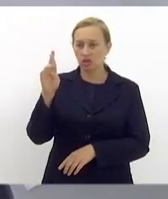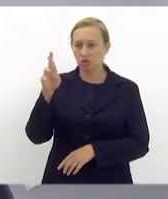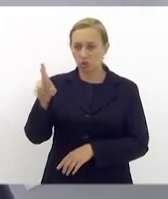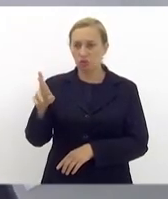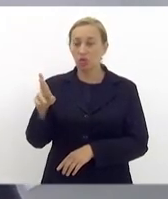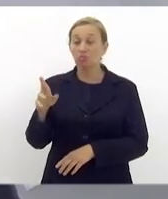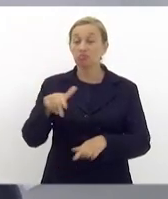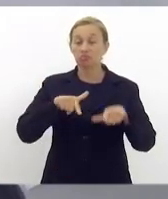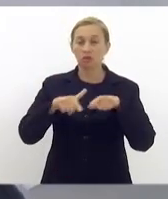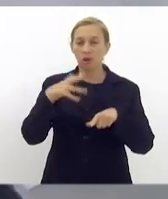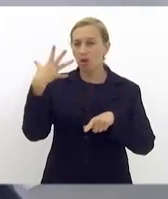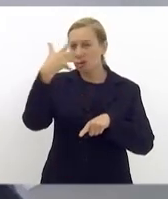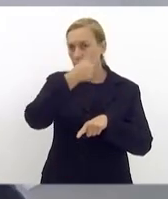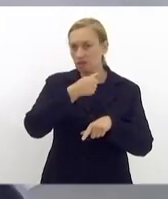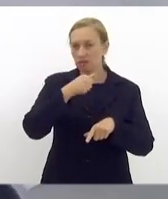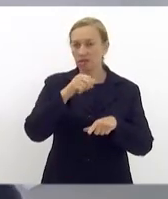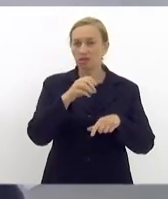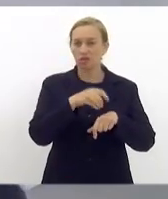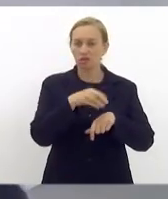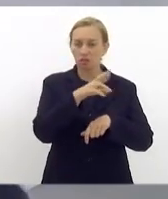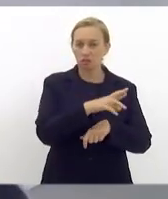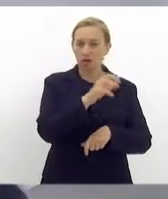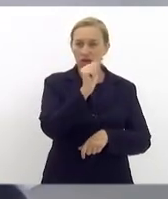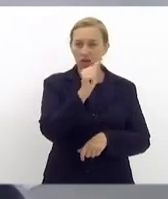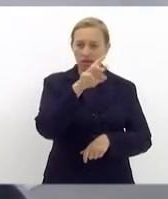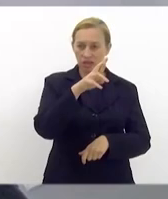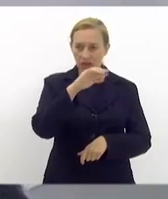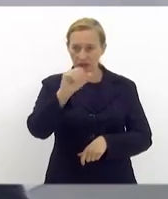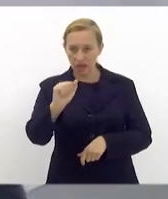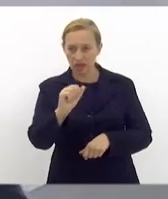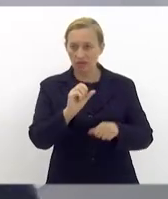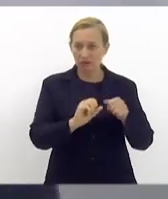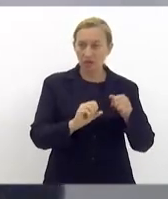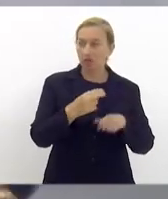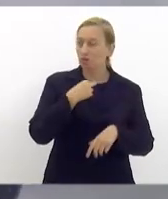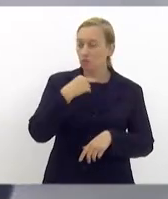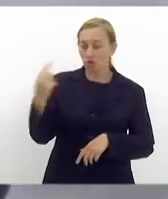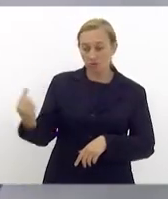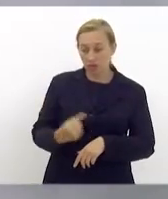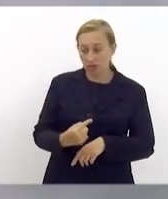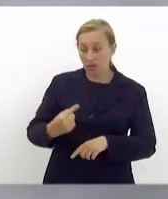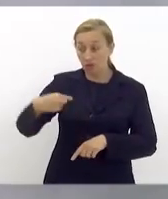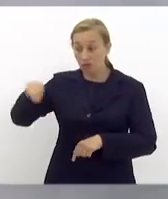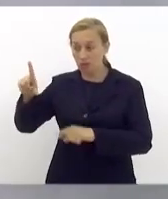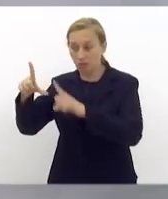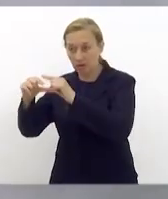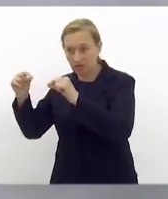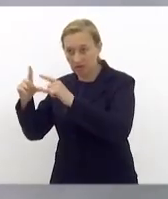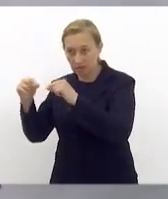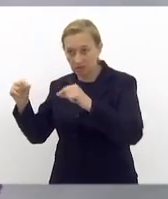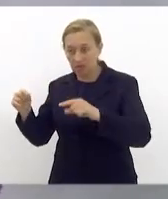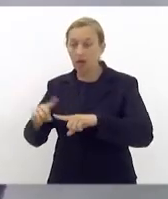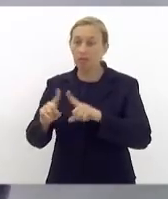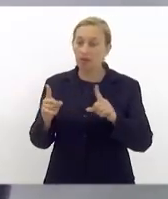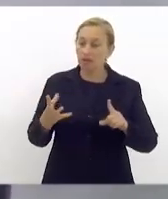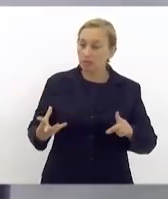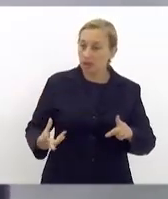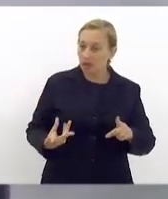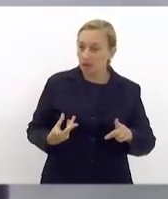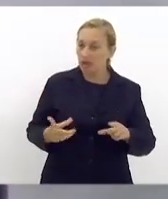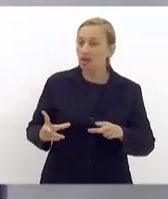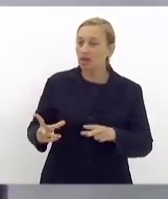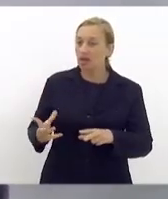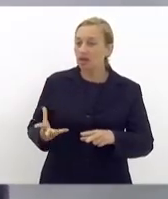Andréia faz, não pôde estar aqui, está em um evento em Brasília e é merecedora dessa